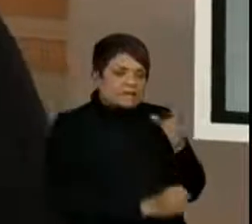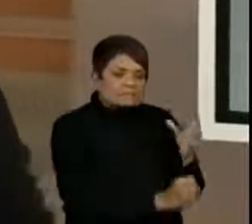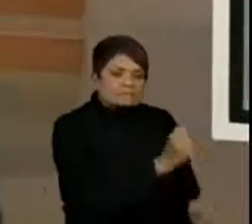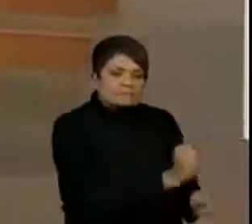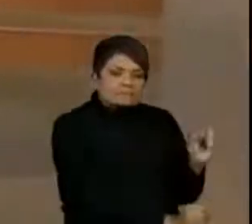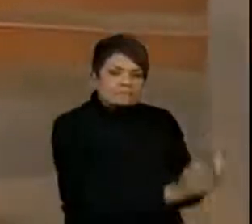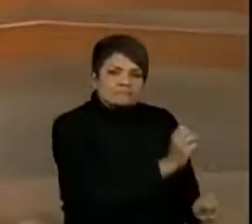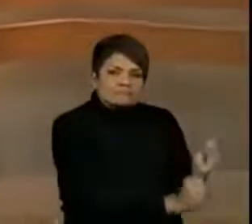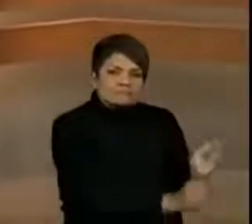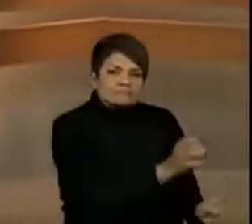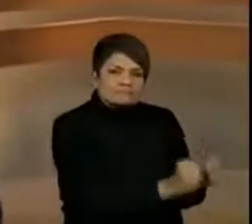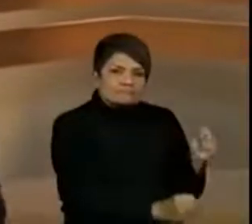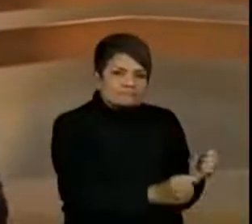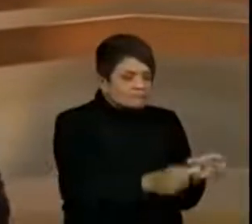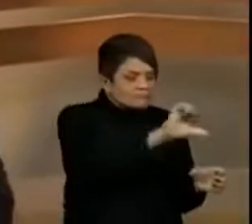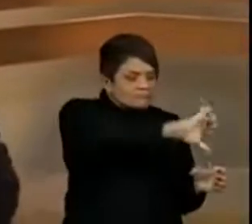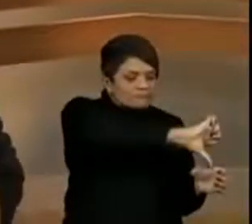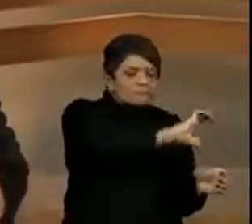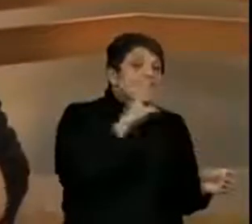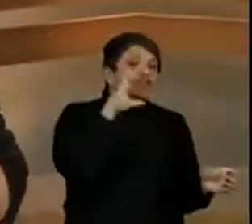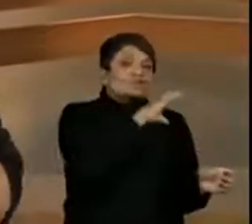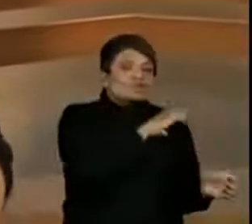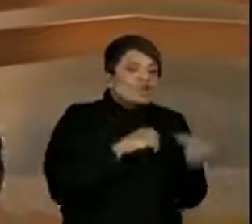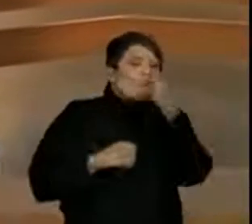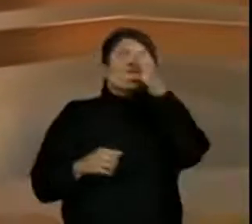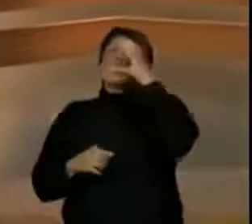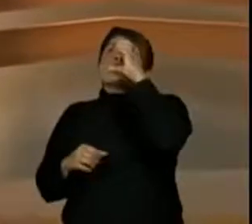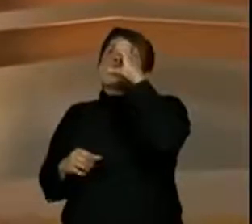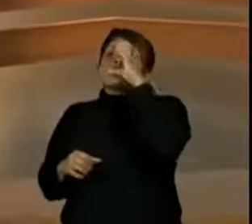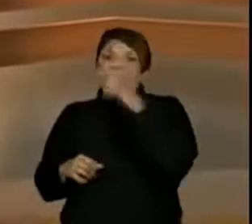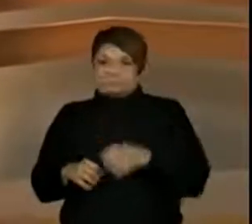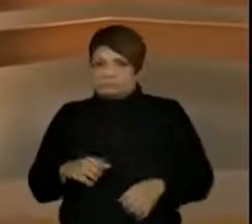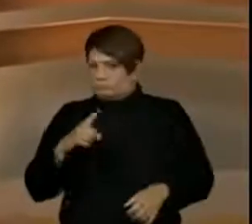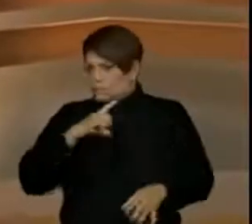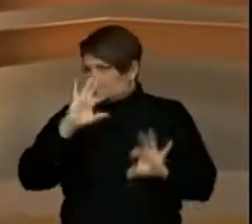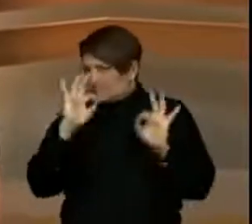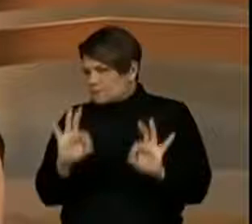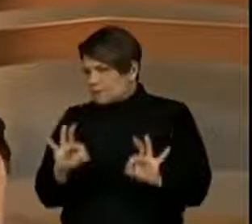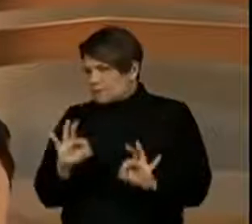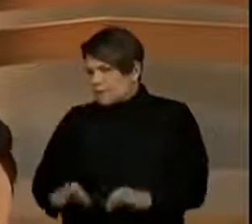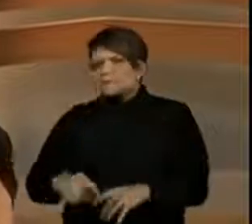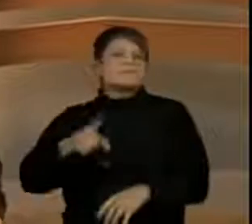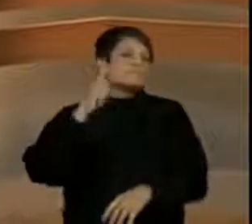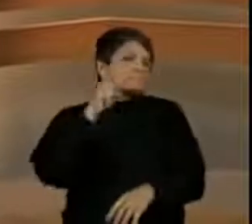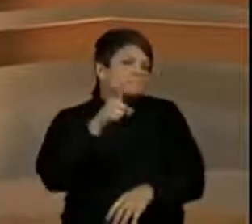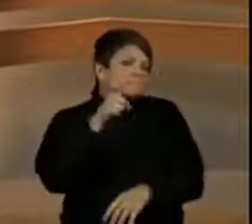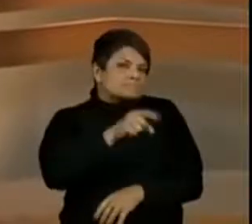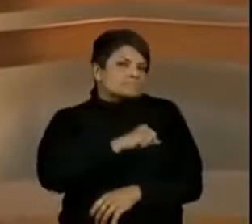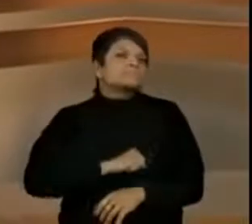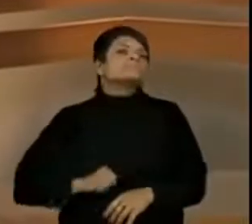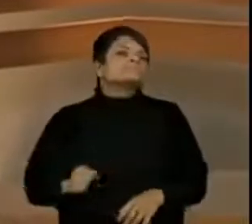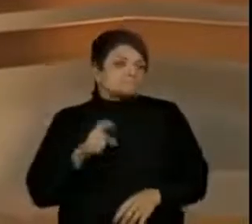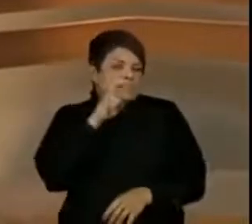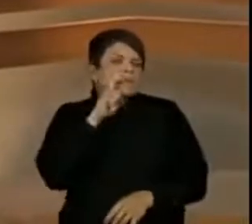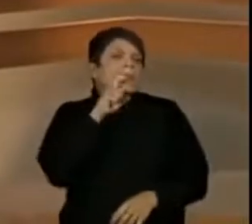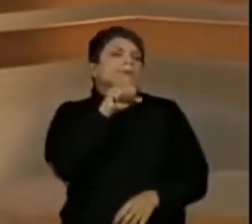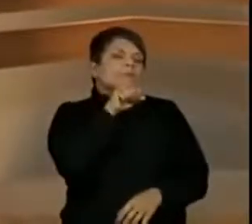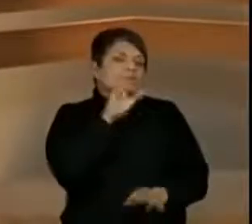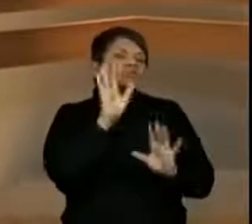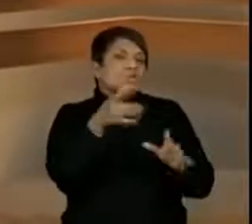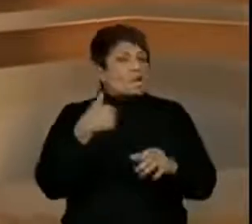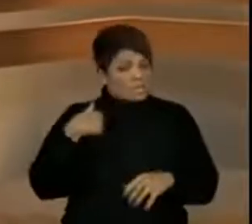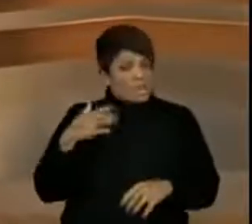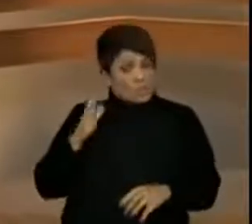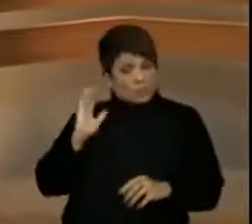e põe naquele copinho quentinho. Eu tenho certeza que muito papai, muita mamãe já vivenciou isso. Eu já